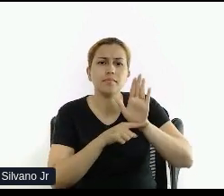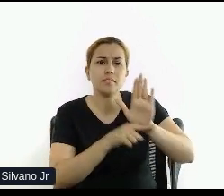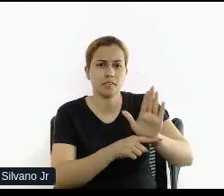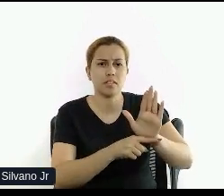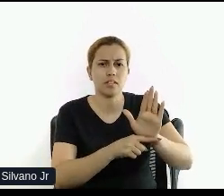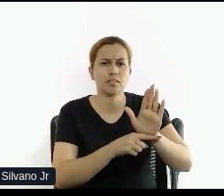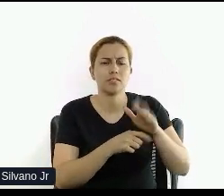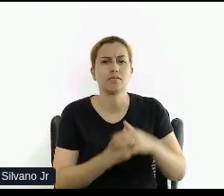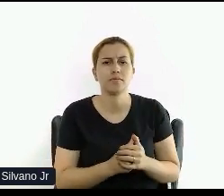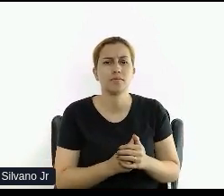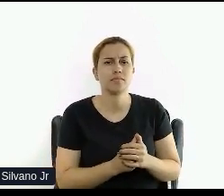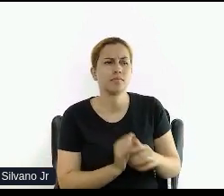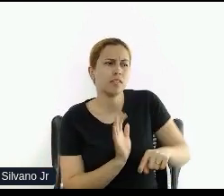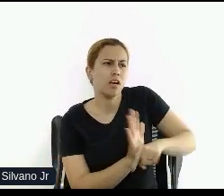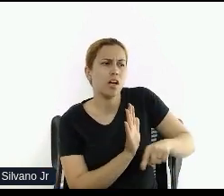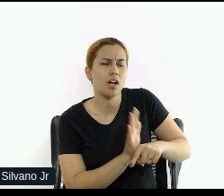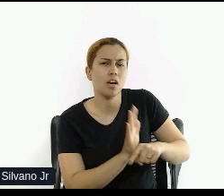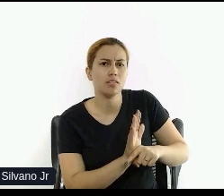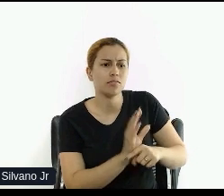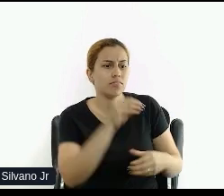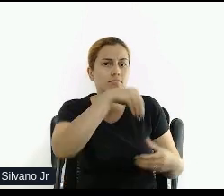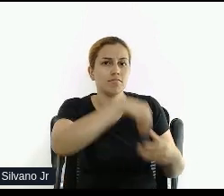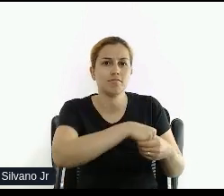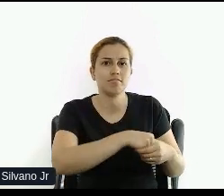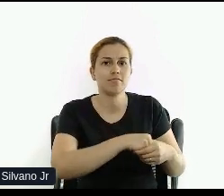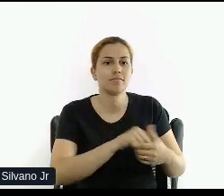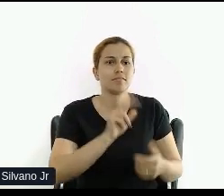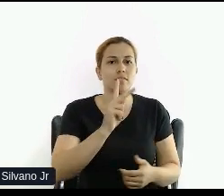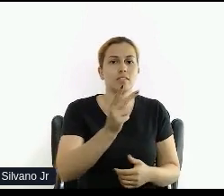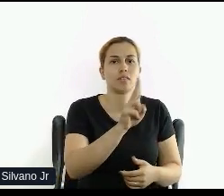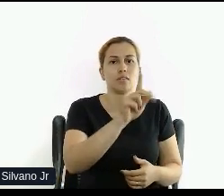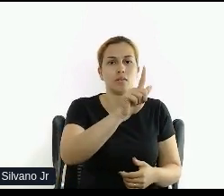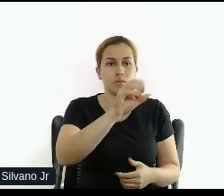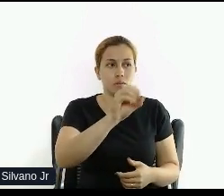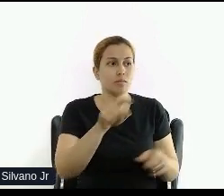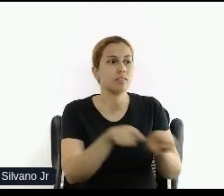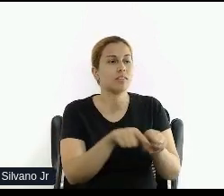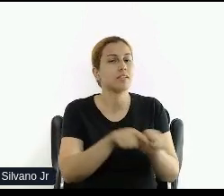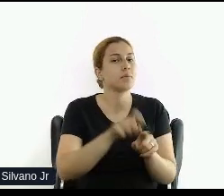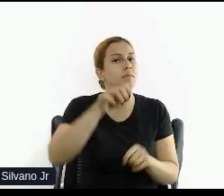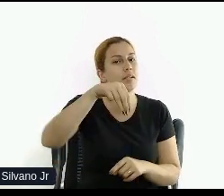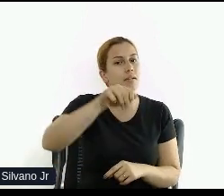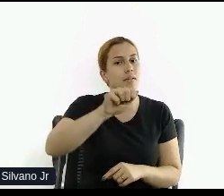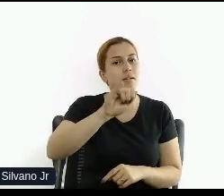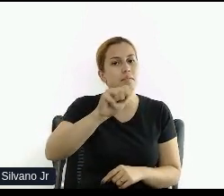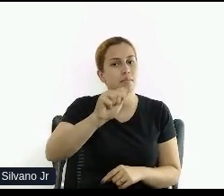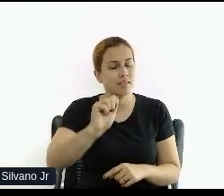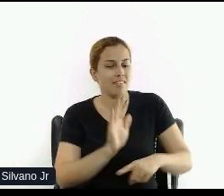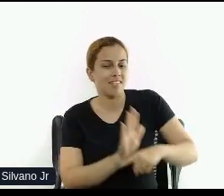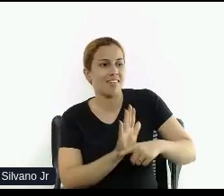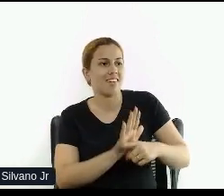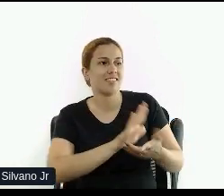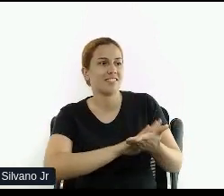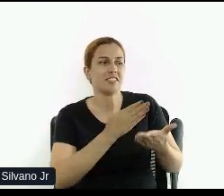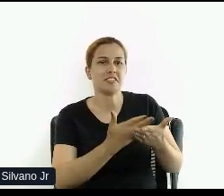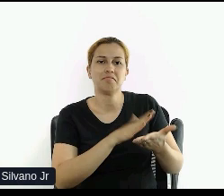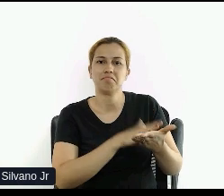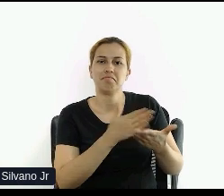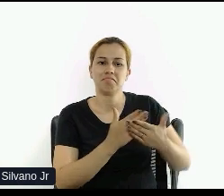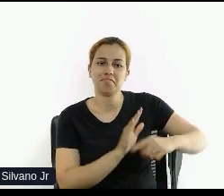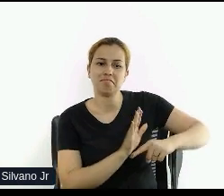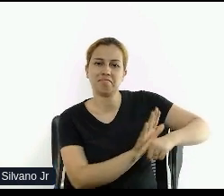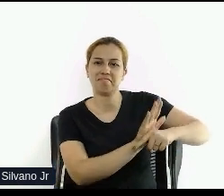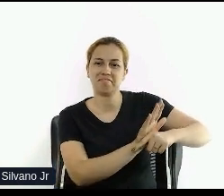clicar no botãozinho de acessibilidade em libras, que o Hugo ou a Maia, que são os nossos personagens hoje, faz a sinalização para a língua brasileira de sinais.